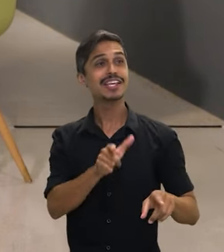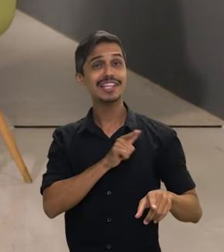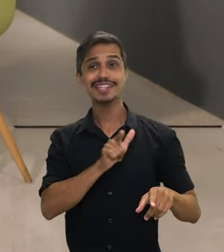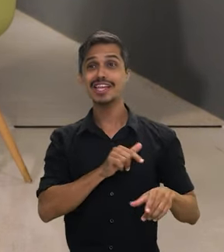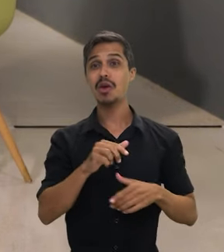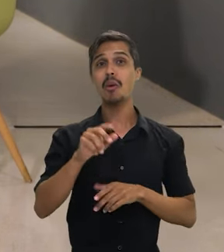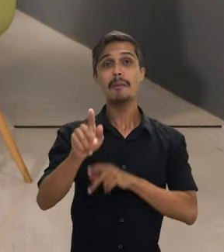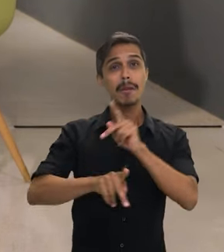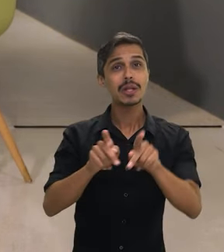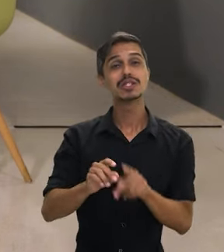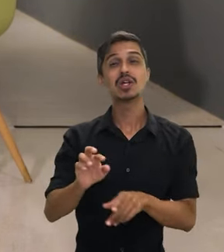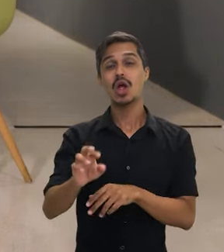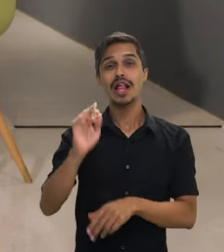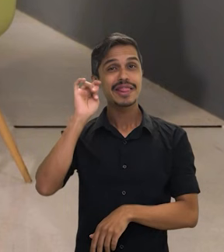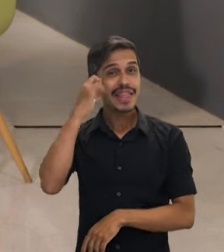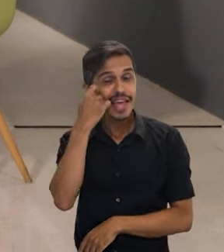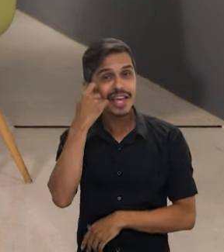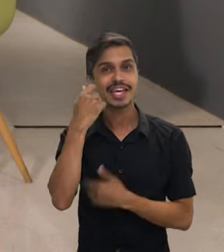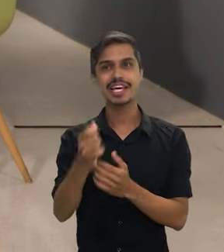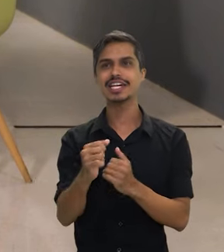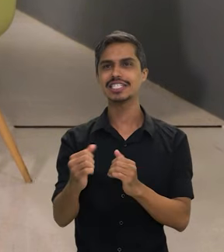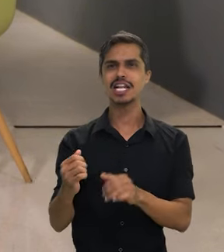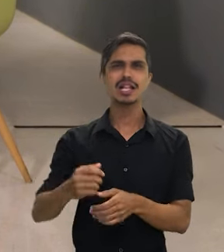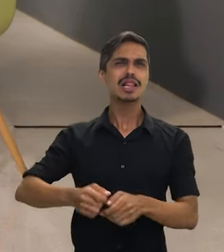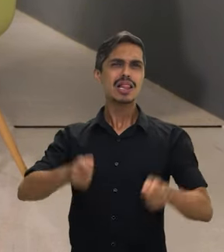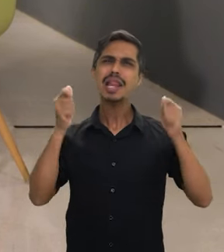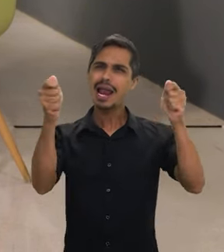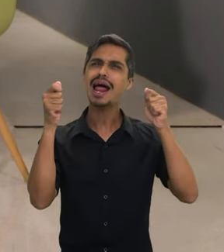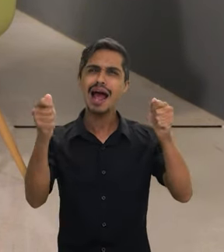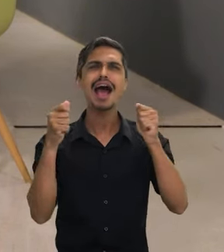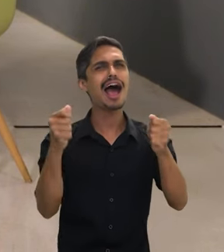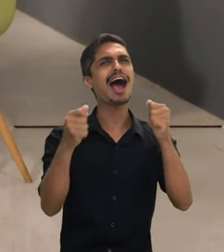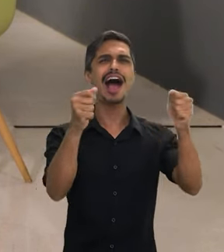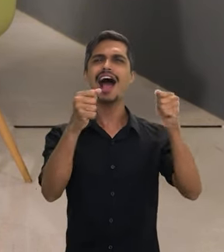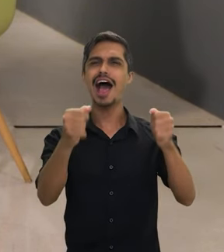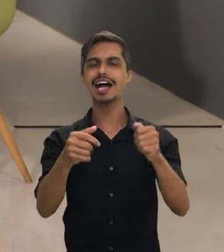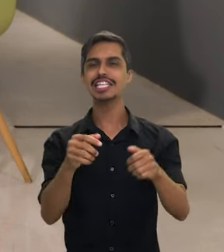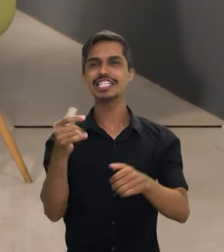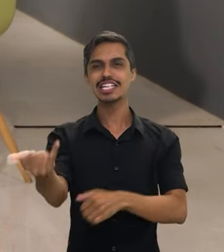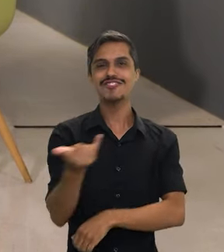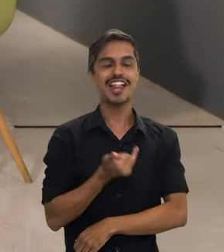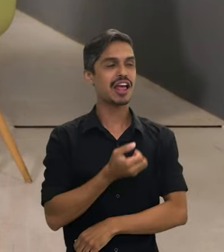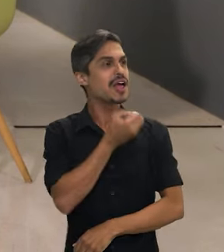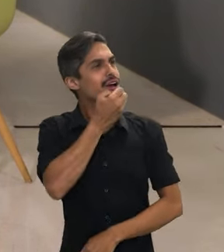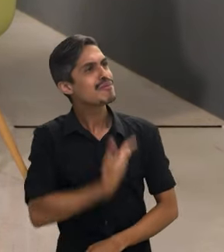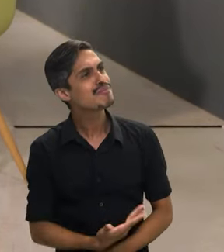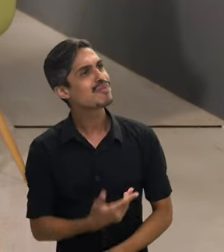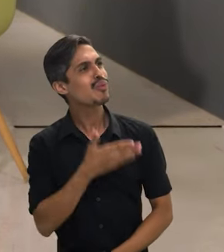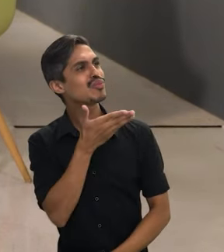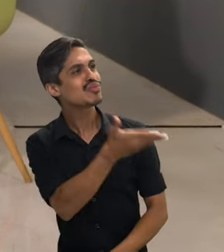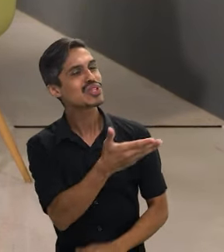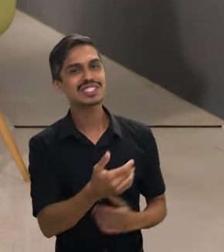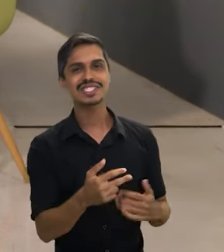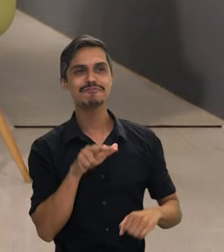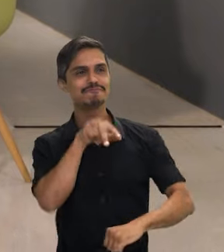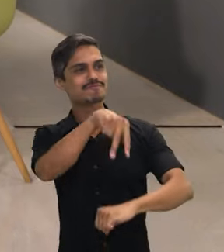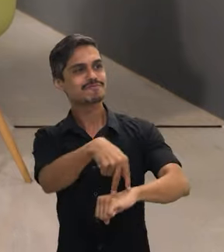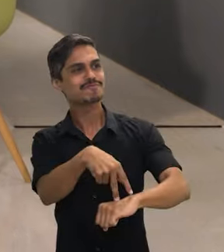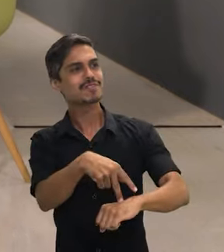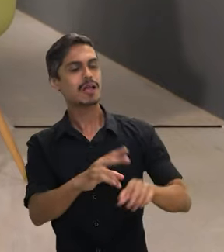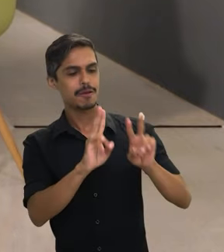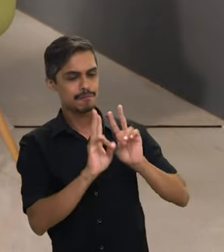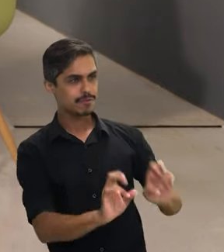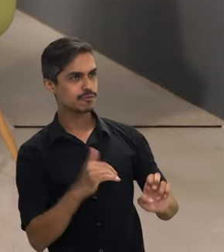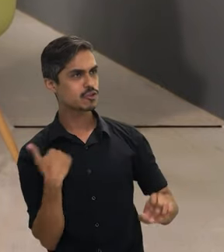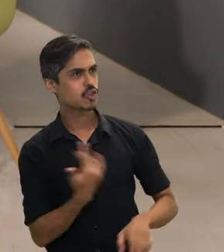ter o retorno do movimento negro das pessoas que militam há muitos anos falarem para a gente, olha, que bom que tem alguém que está ali à frente e está